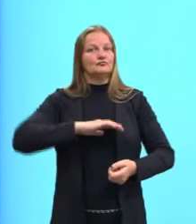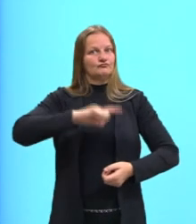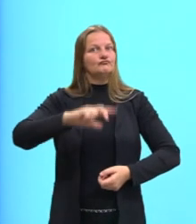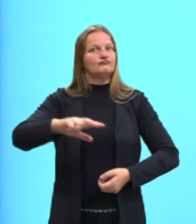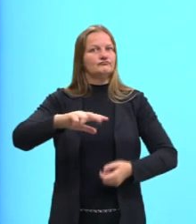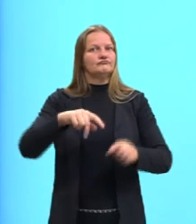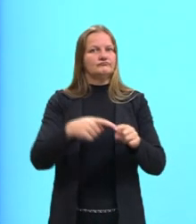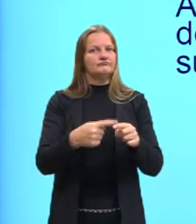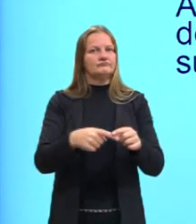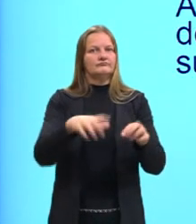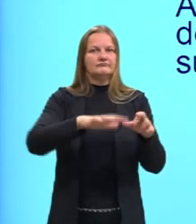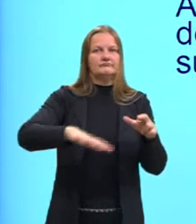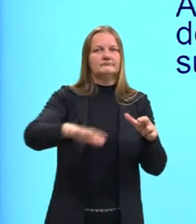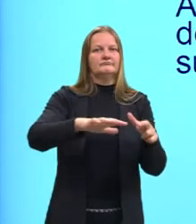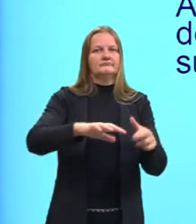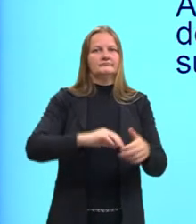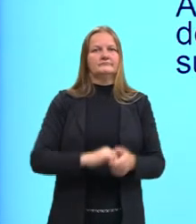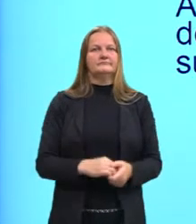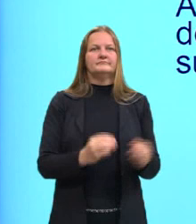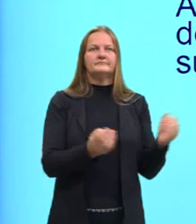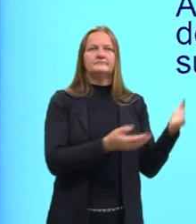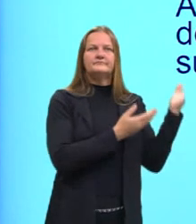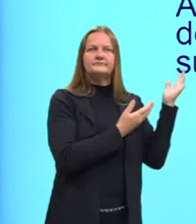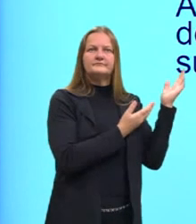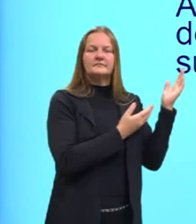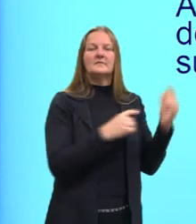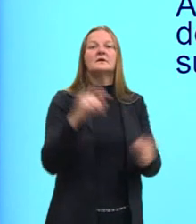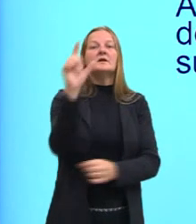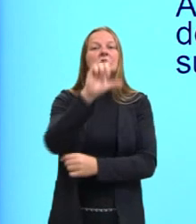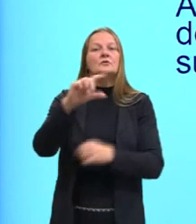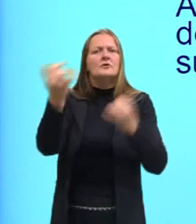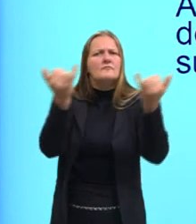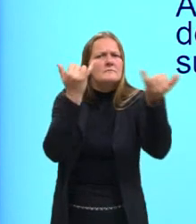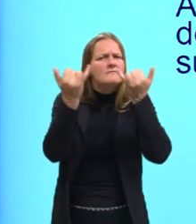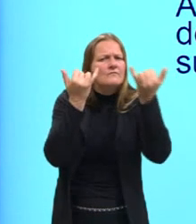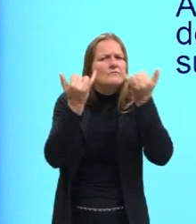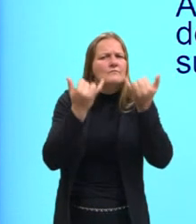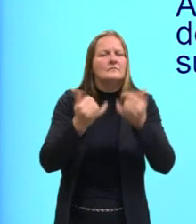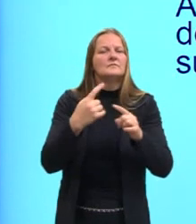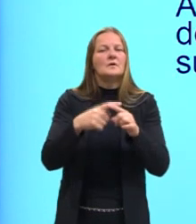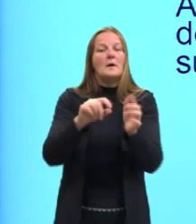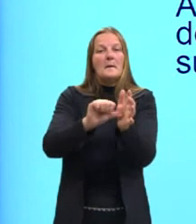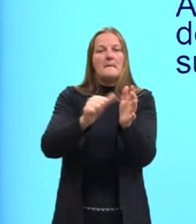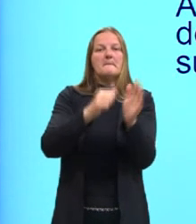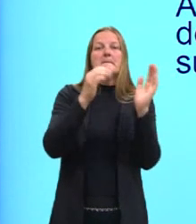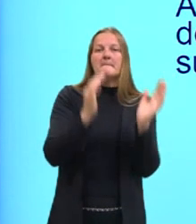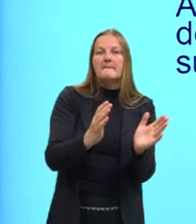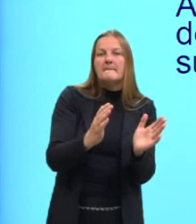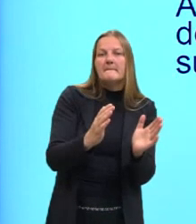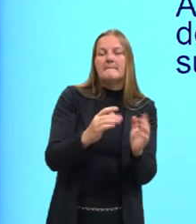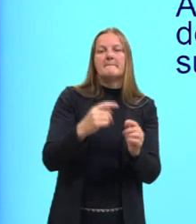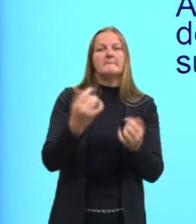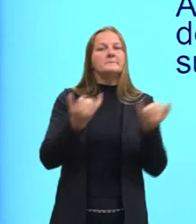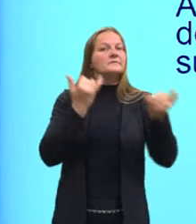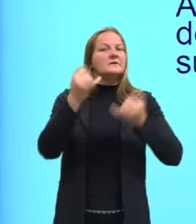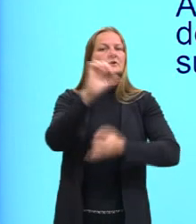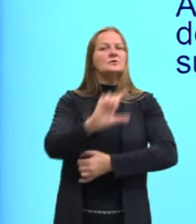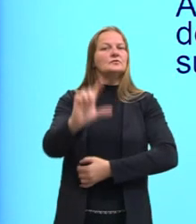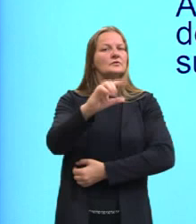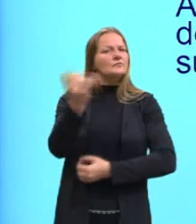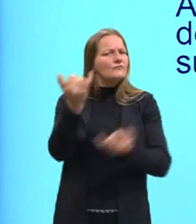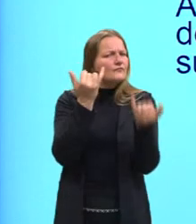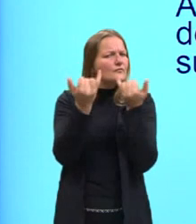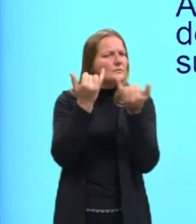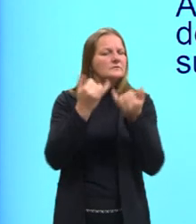território. Literatura informativa. Então, a primeira parte que a gente vai ver é essa literatura de